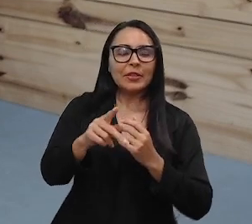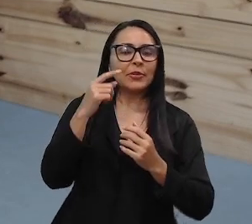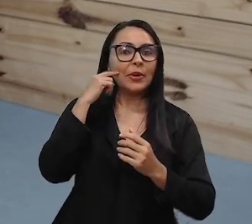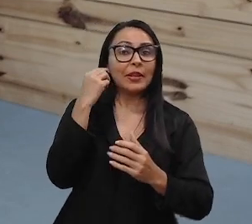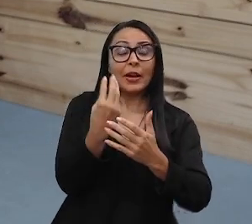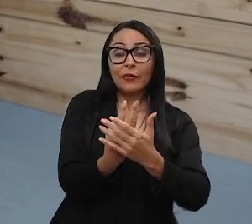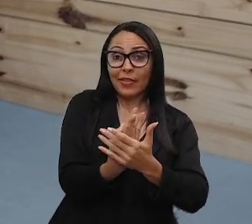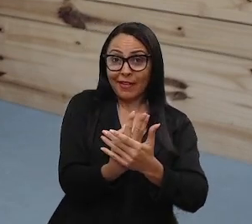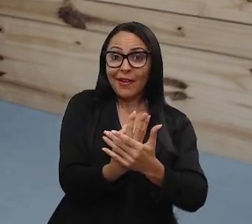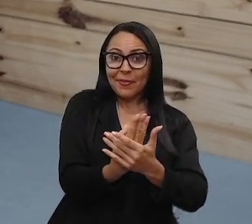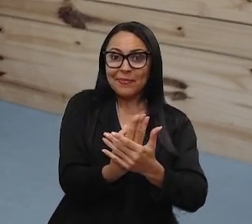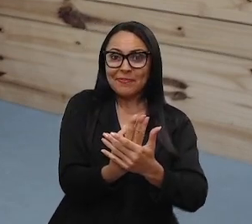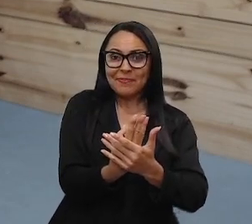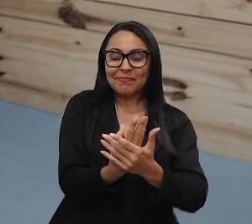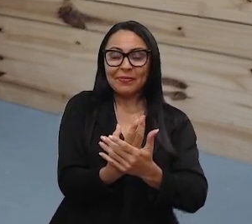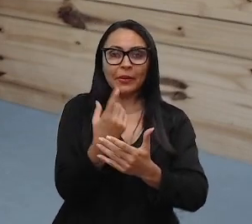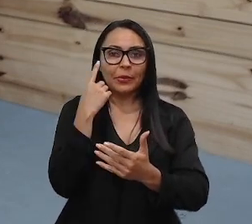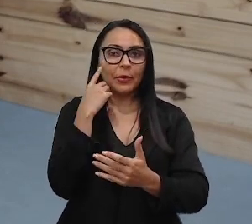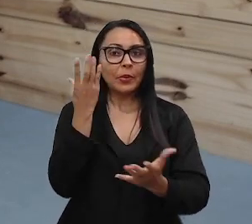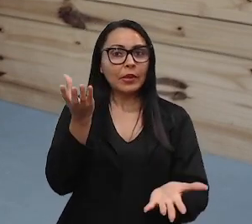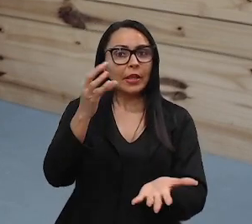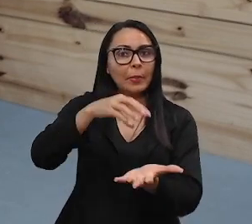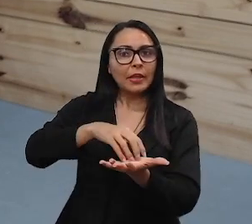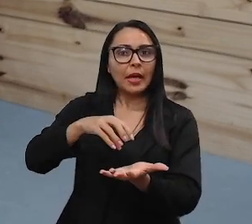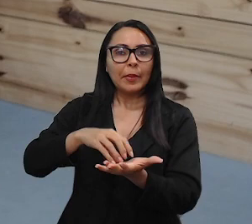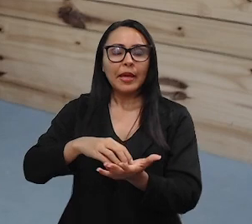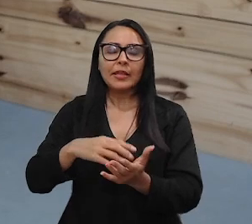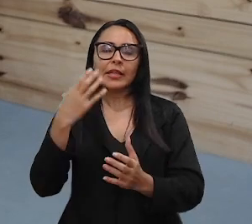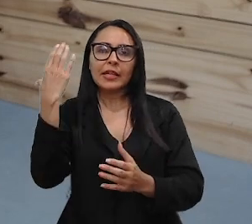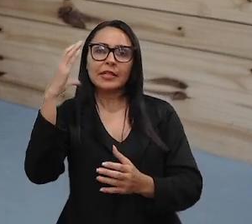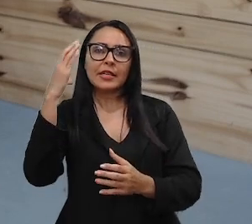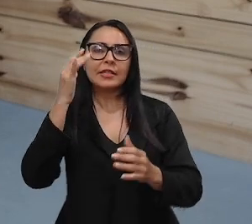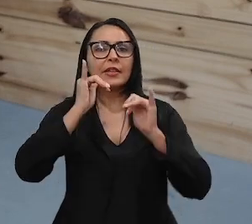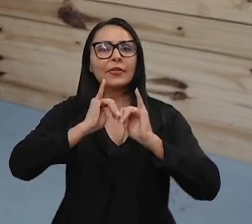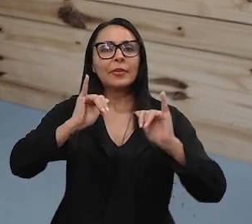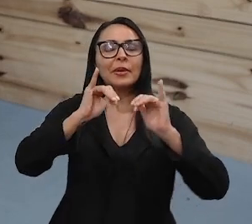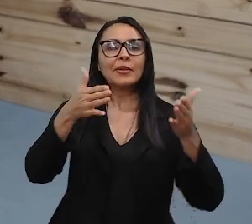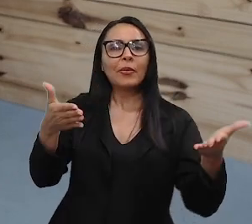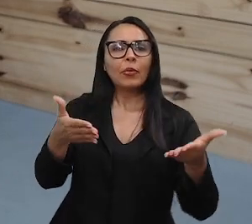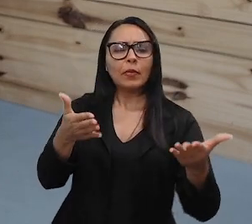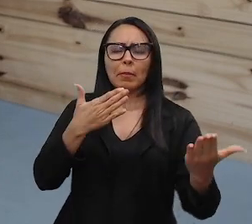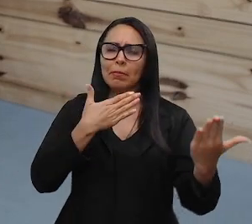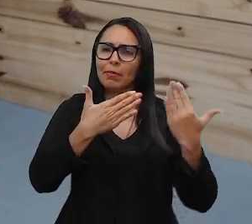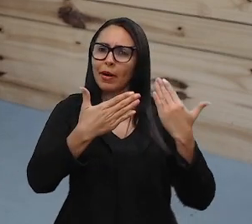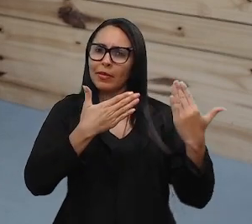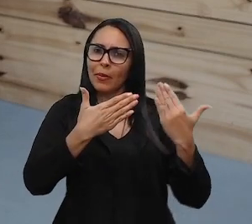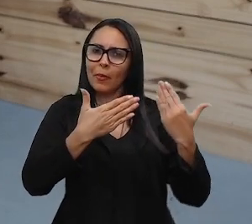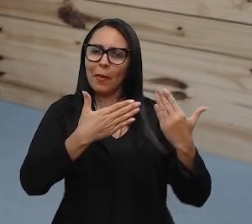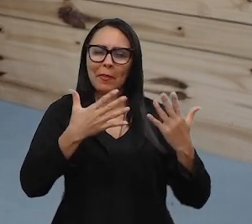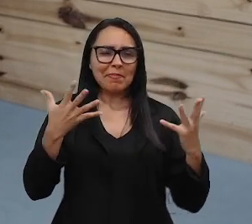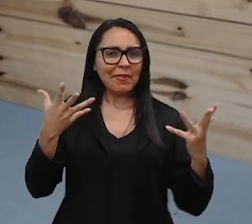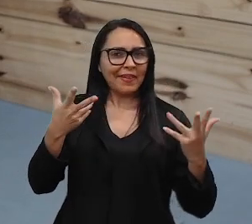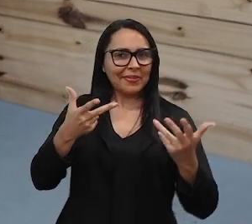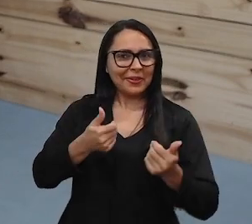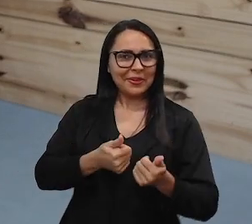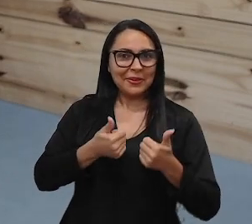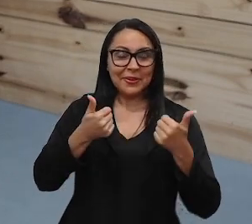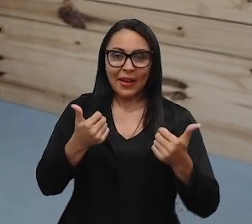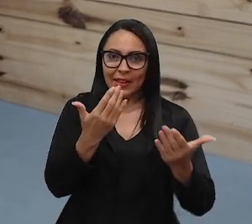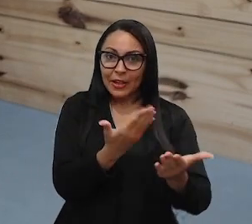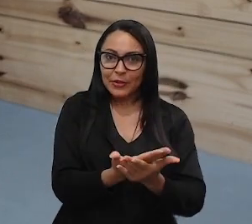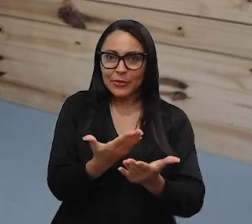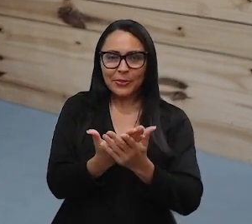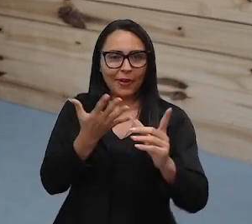Federal de Pernambuco, do Departamento de Ciência da Informação, e hoje vai bater um papo massa que é dentro da área dela. Ela estuda